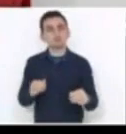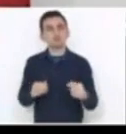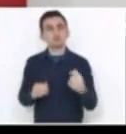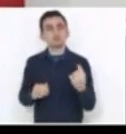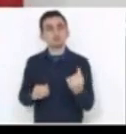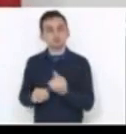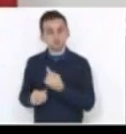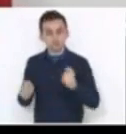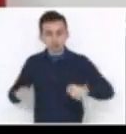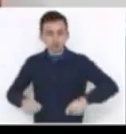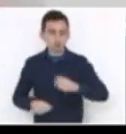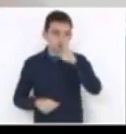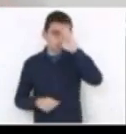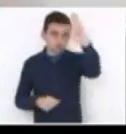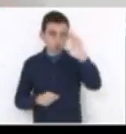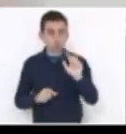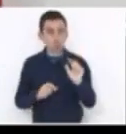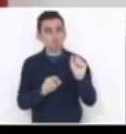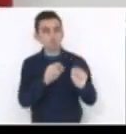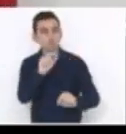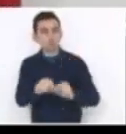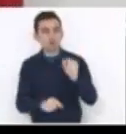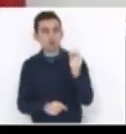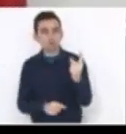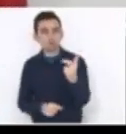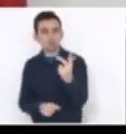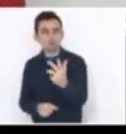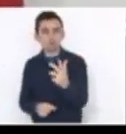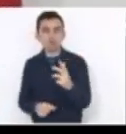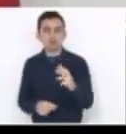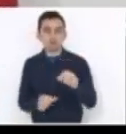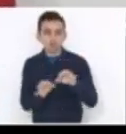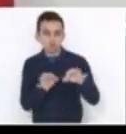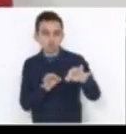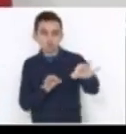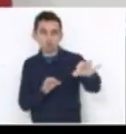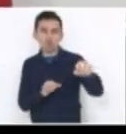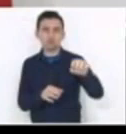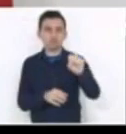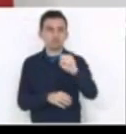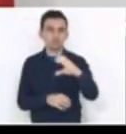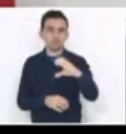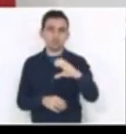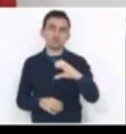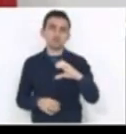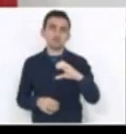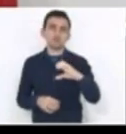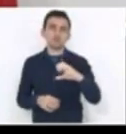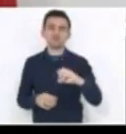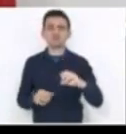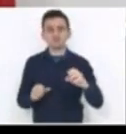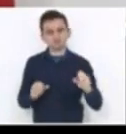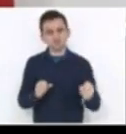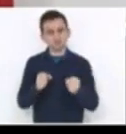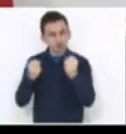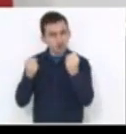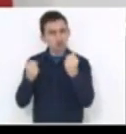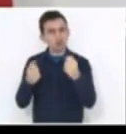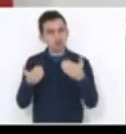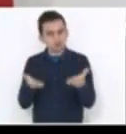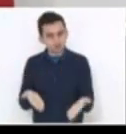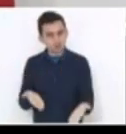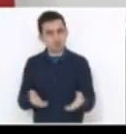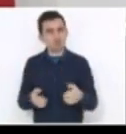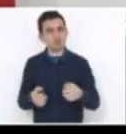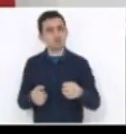prioridades absolutas também no interior de Santa Catarina. Isso fortalece o parlamento e fortalece, sem dúvida alguma,